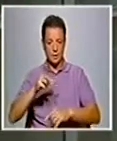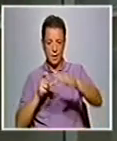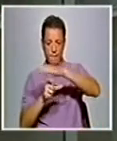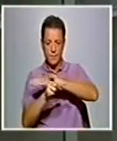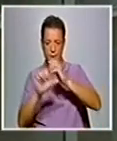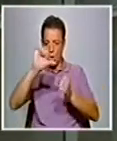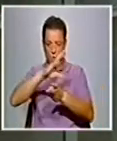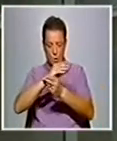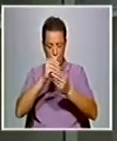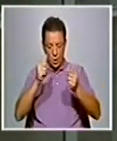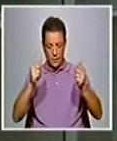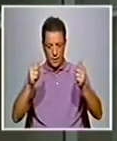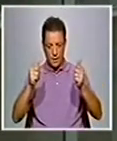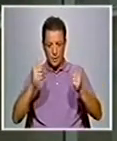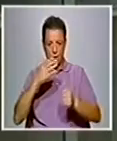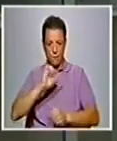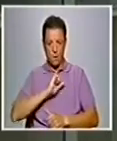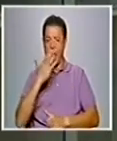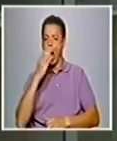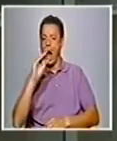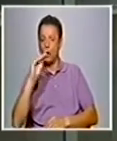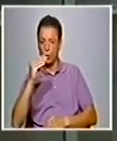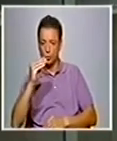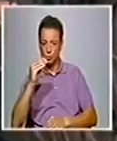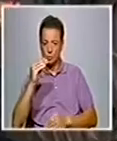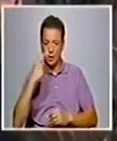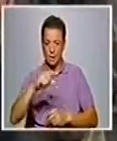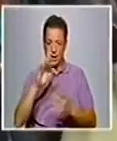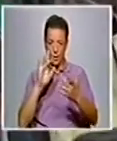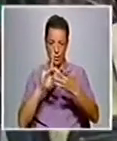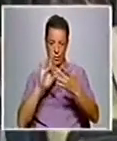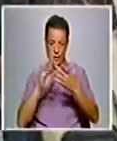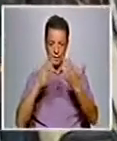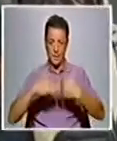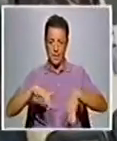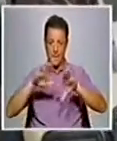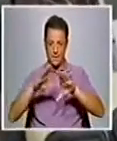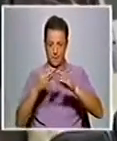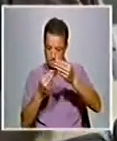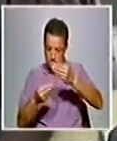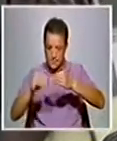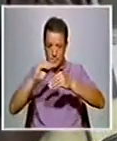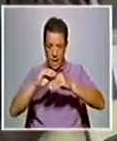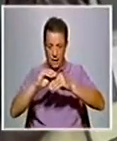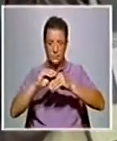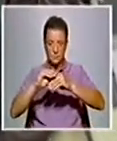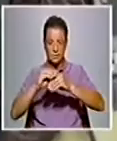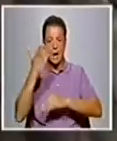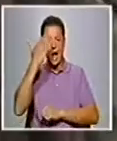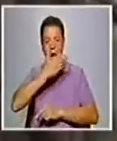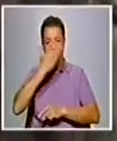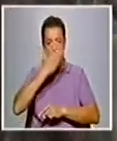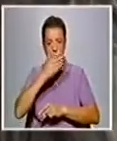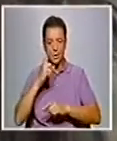altíssima qualidade e os nossos alunos tiveram esse contacto. Além de serem um complemento das matérias abordadas na aula,